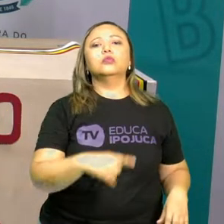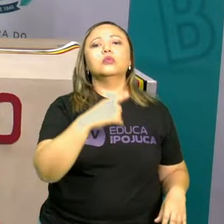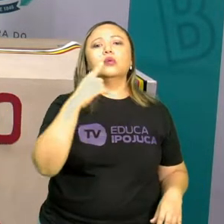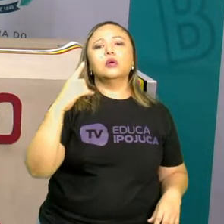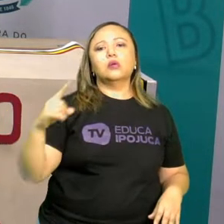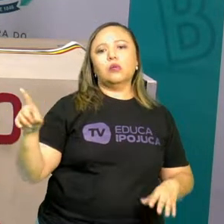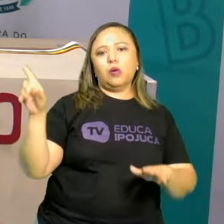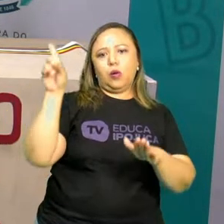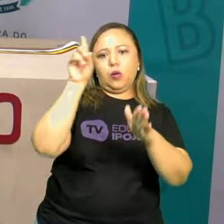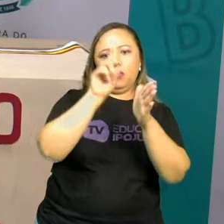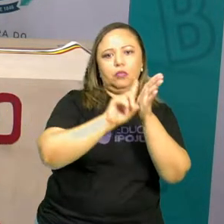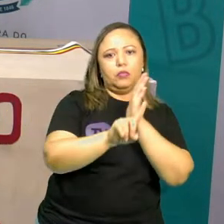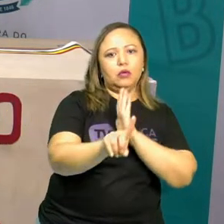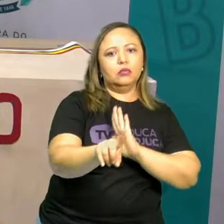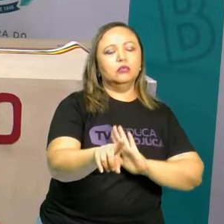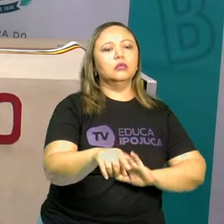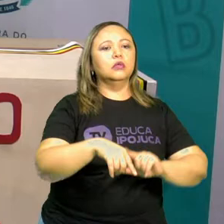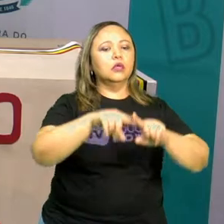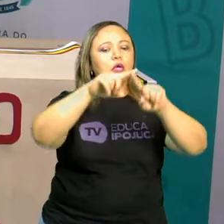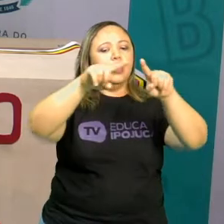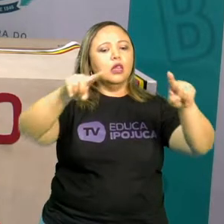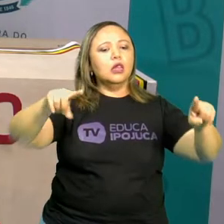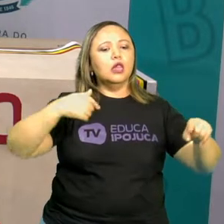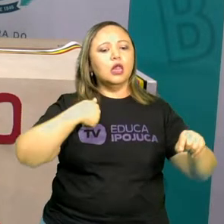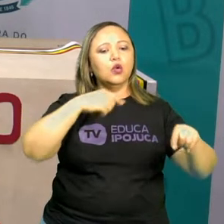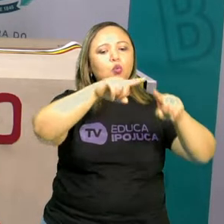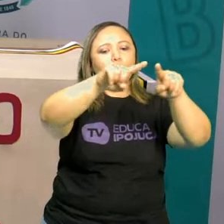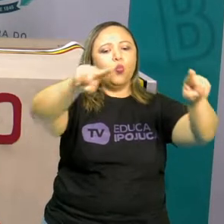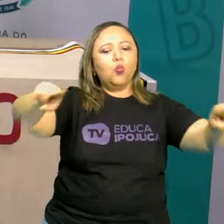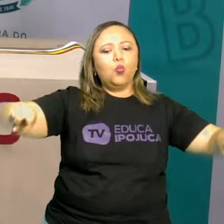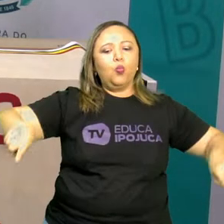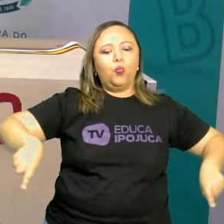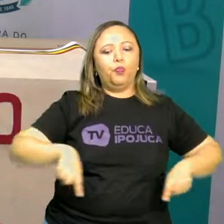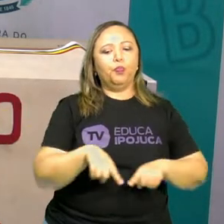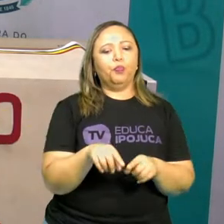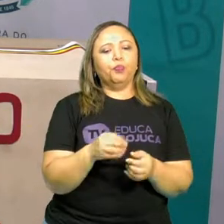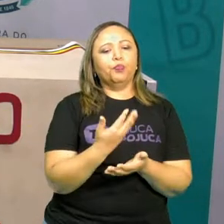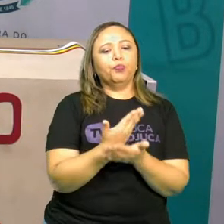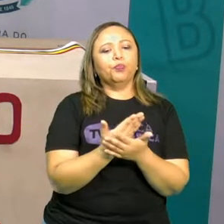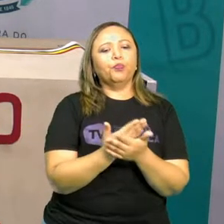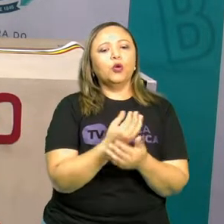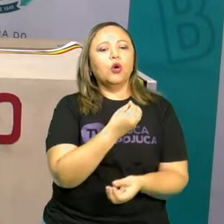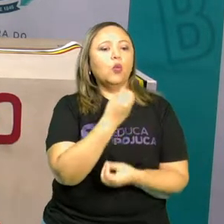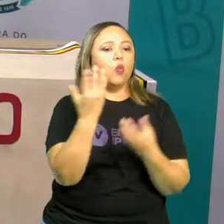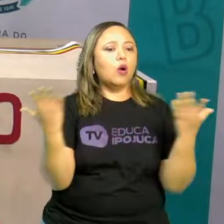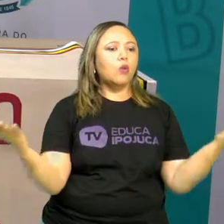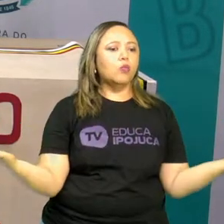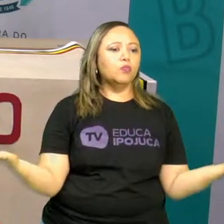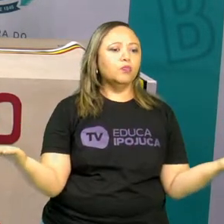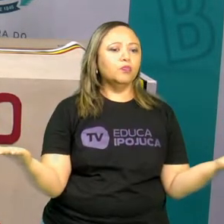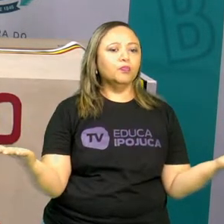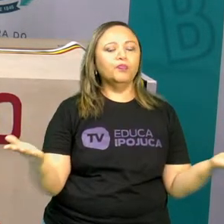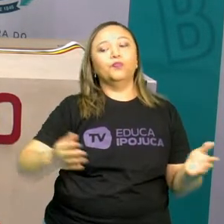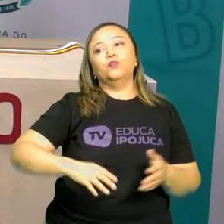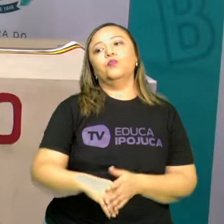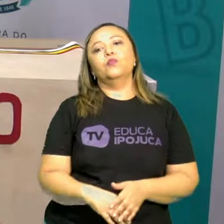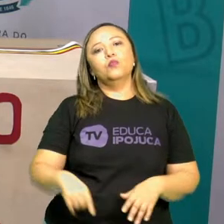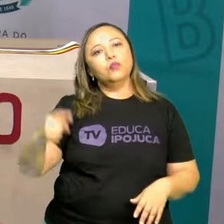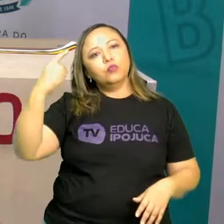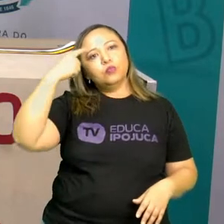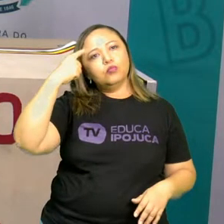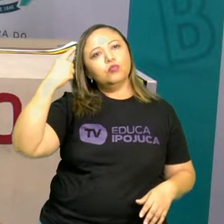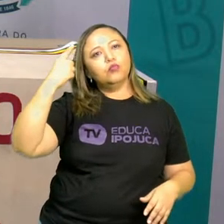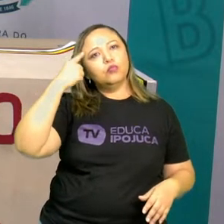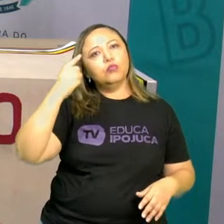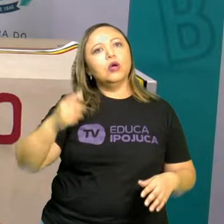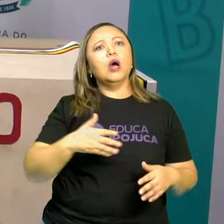Em qual sala irei estudar? E continuou, as minhas